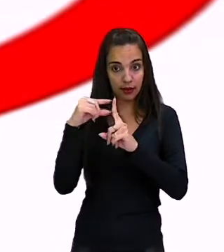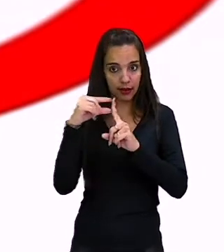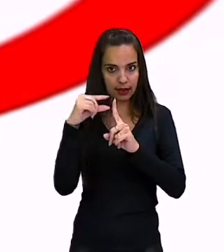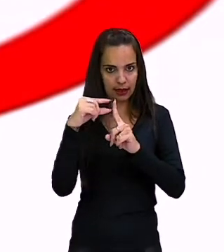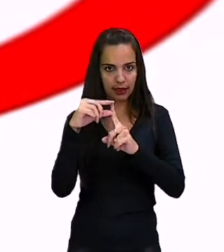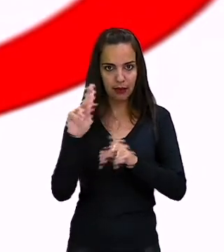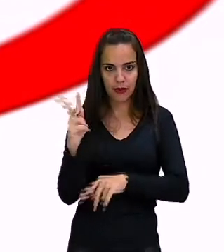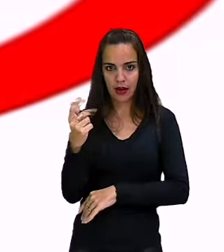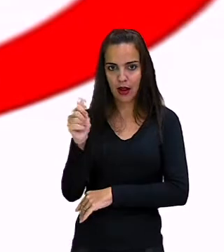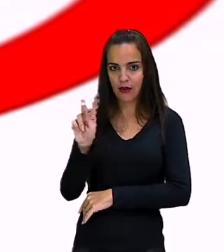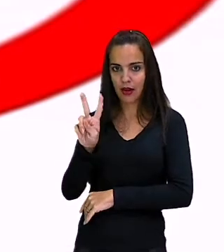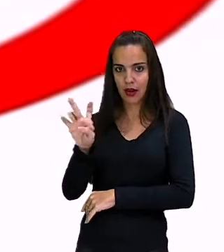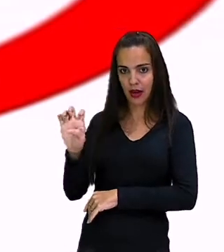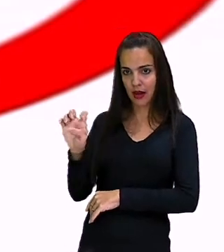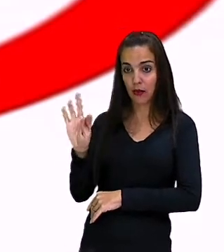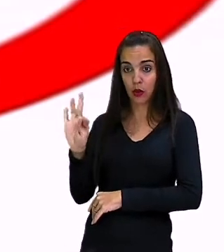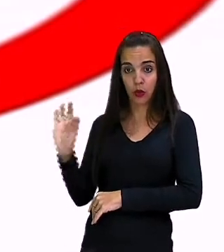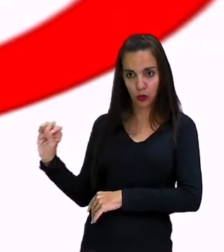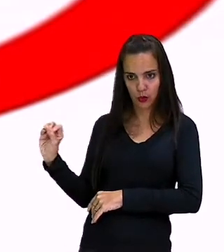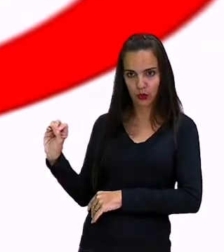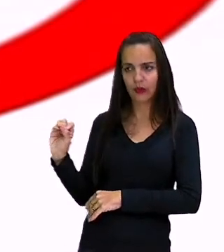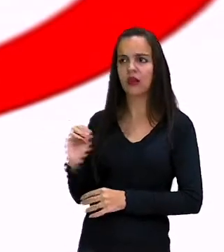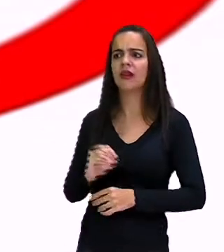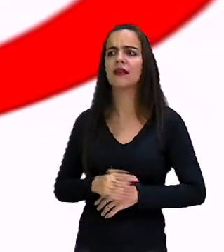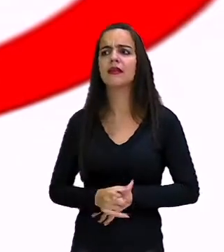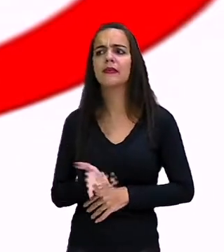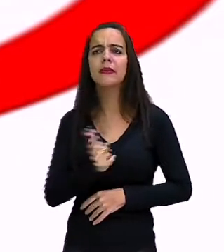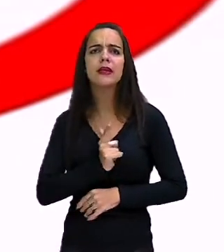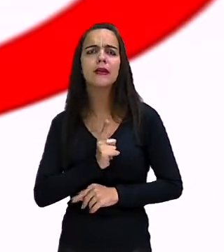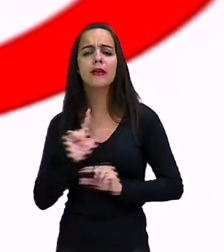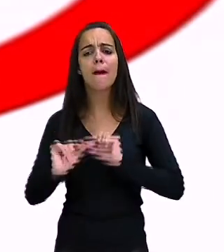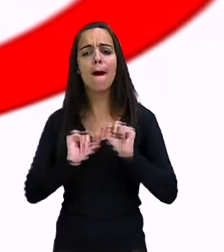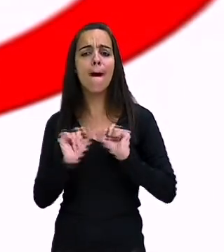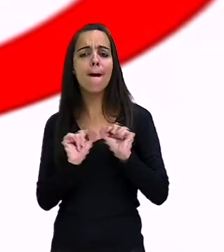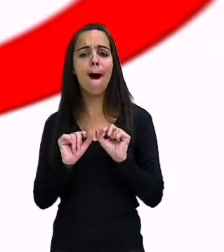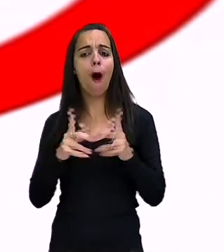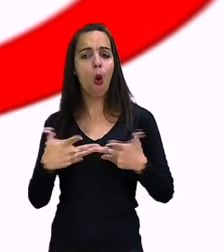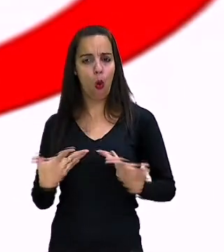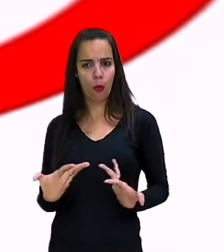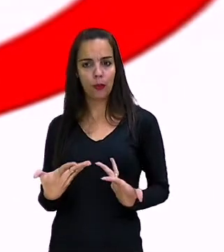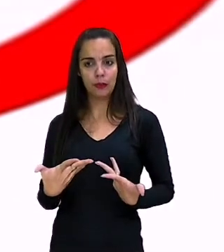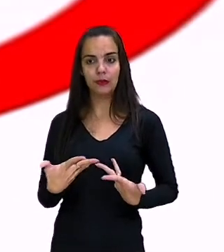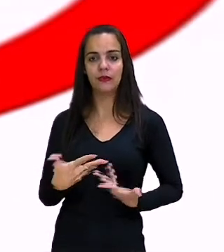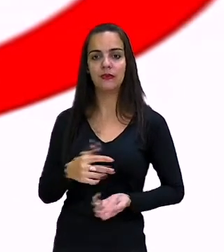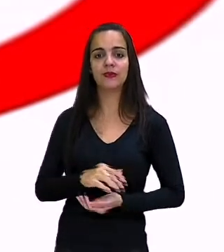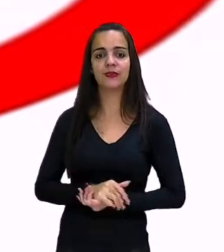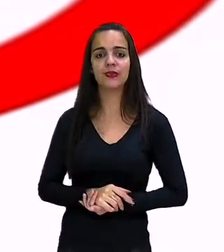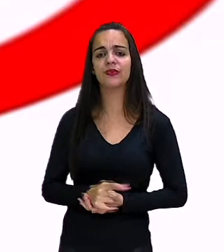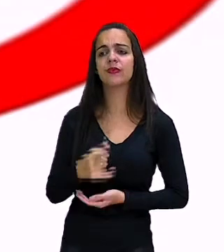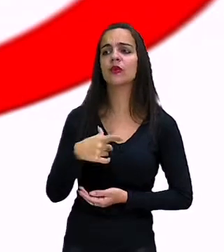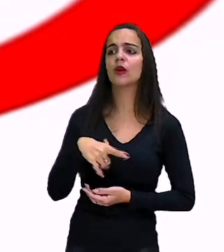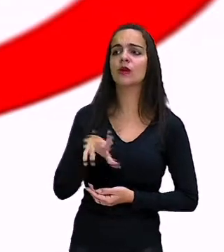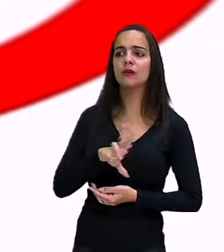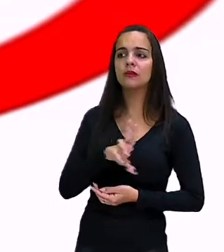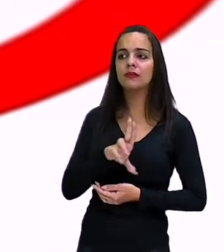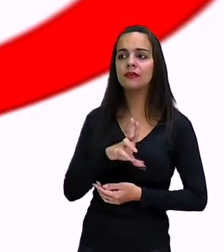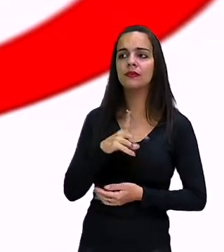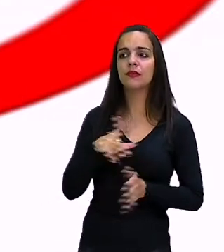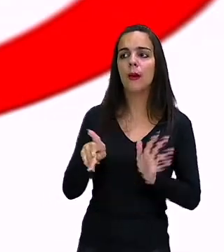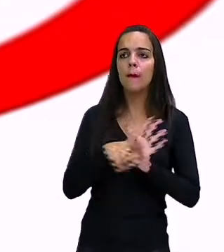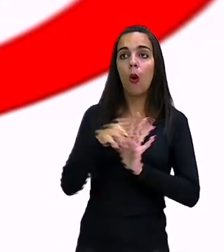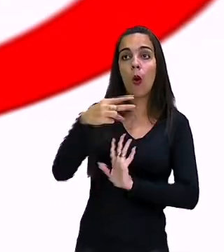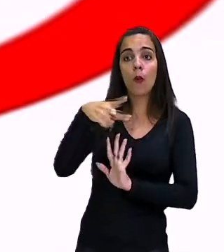do have to have, ok? Então, antes desse verbo modal have to, nós colocamos don't,